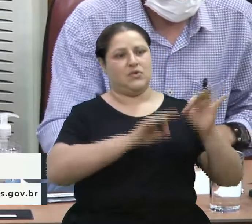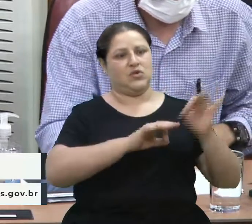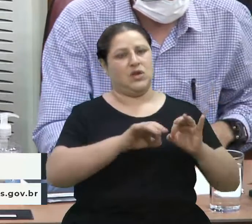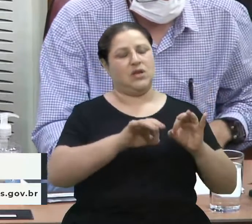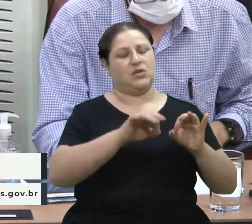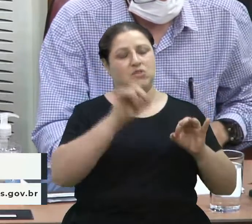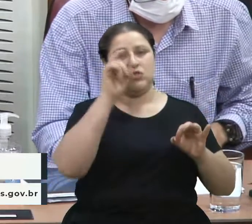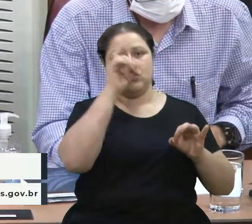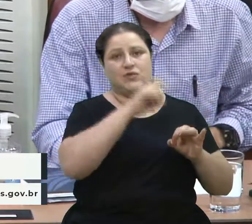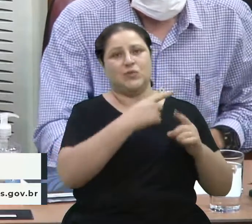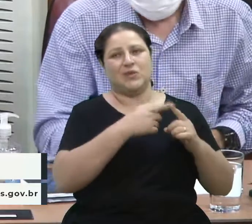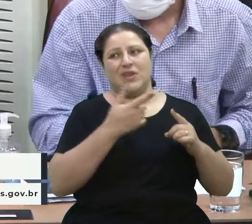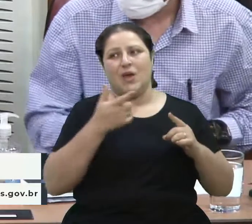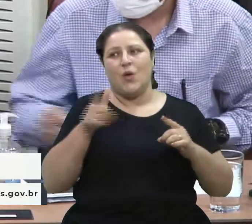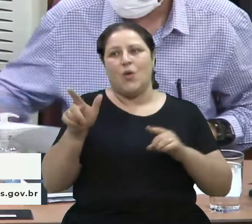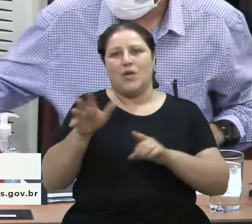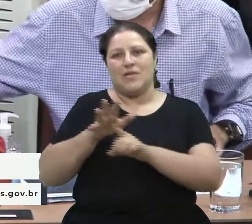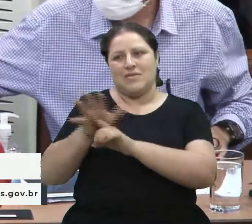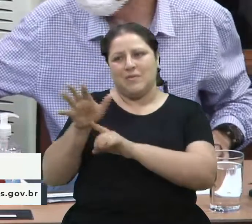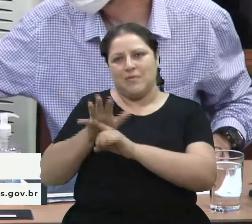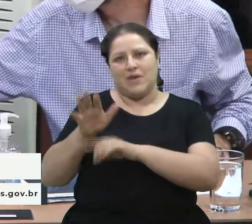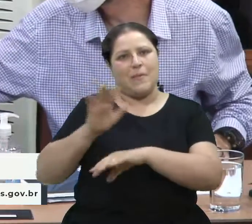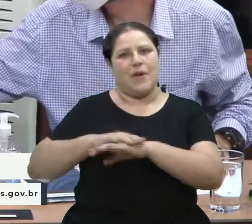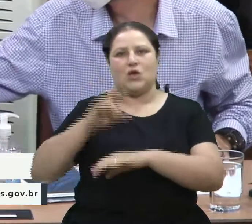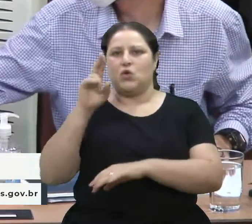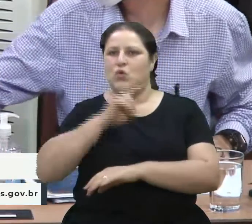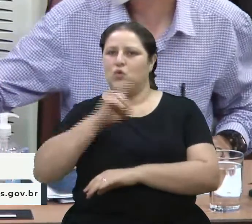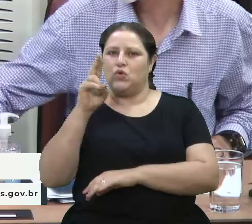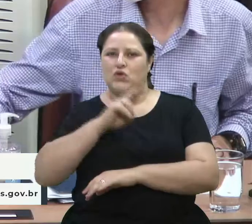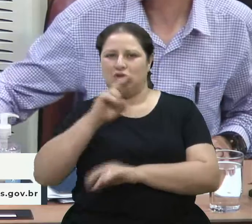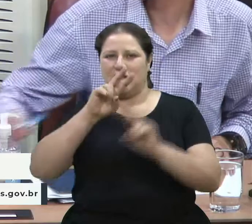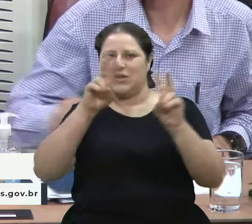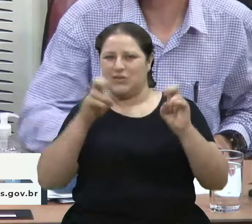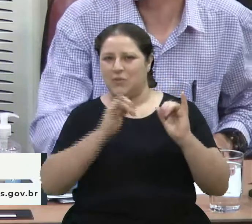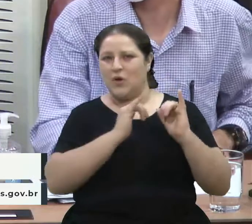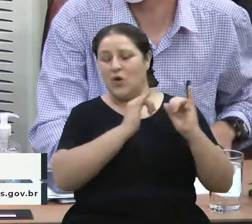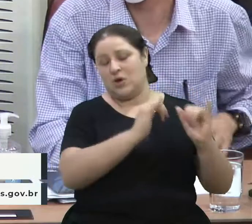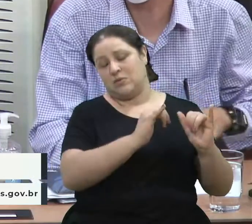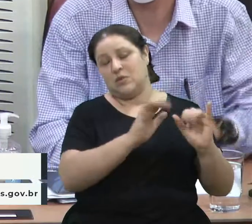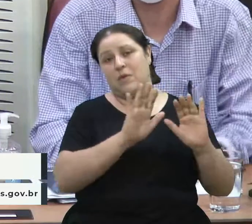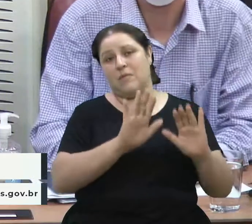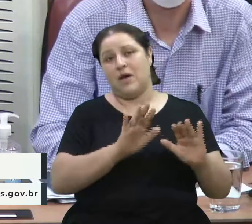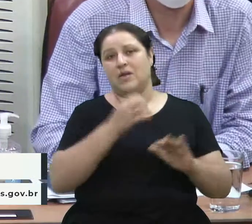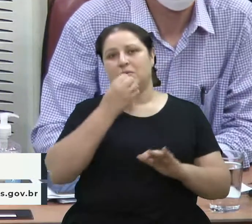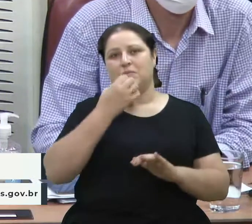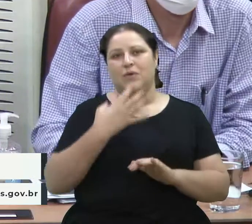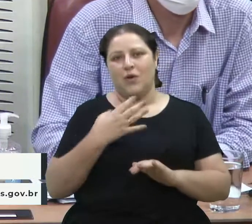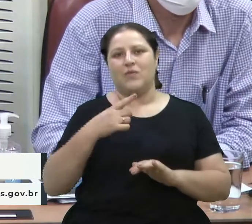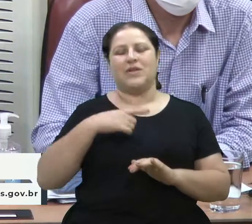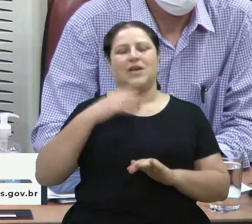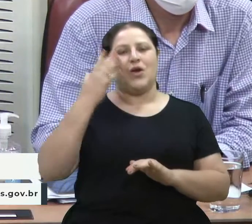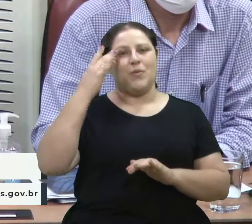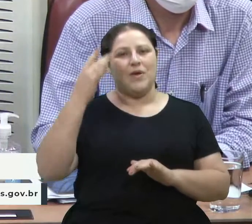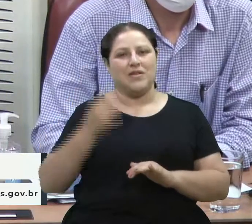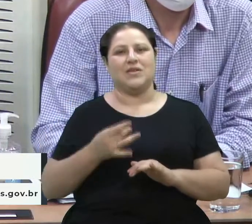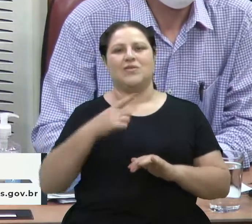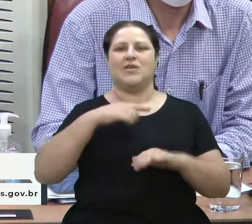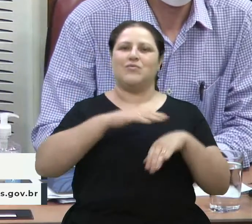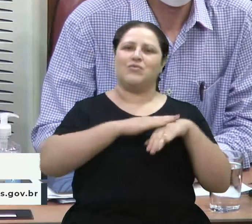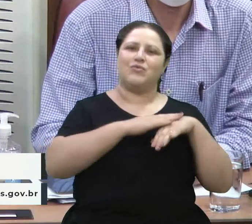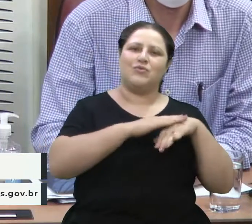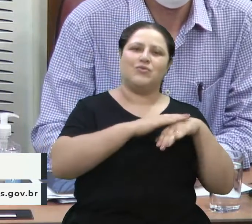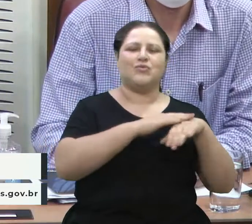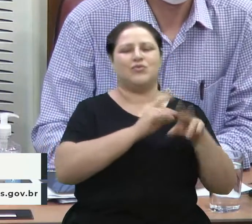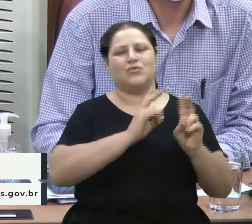demandas que são mais urgentes quanto a gente tem visto em relação ao transporte coletivo, coletivo, mas que bom que há esse entendimento, que houve essa conversa sempre,